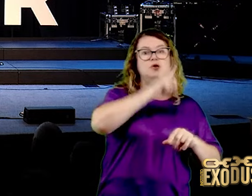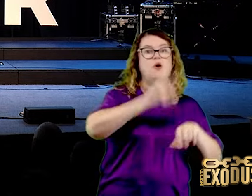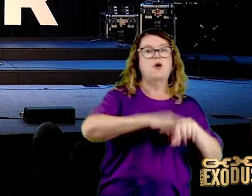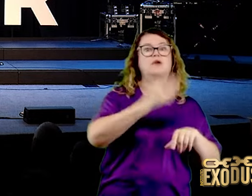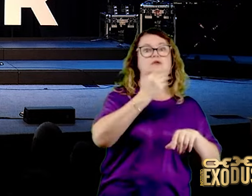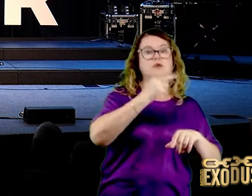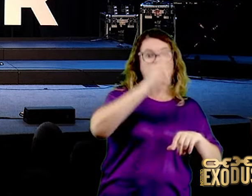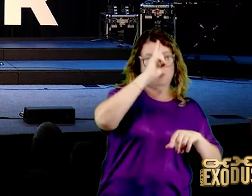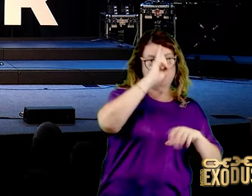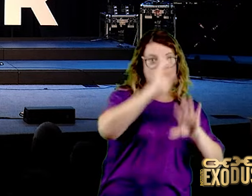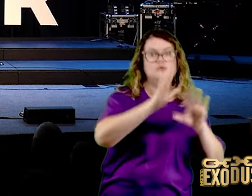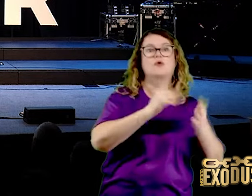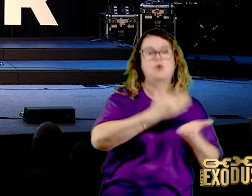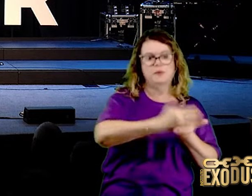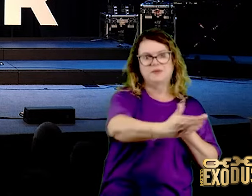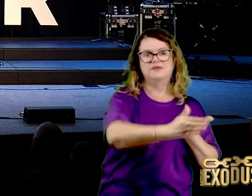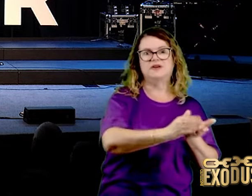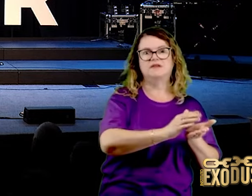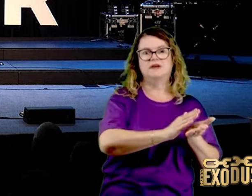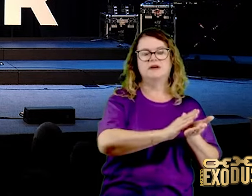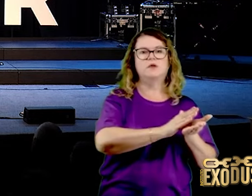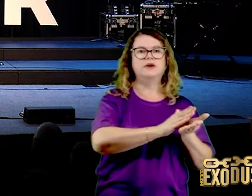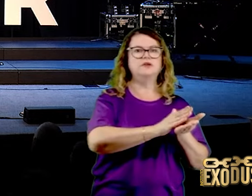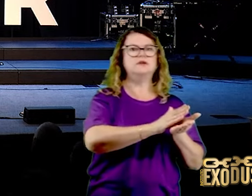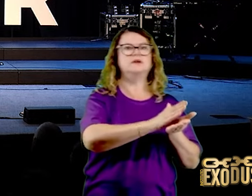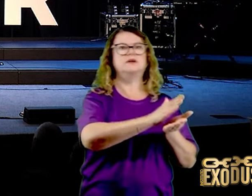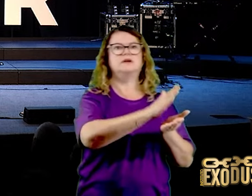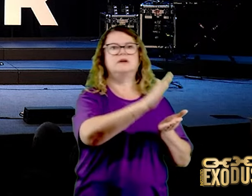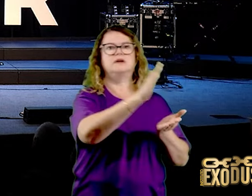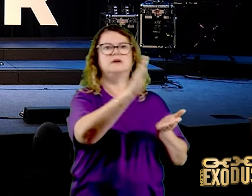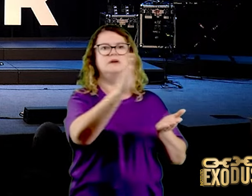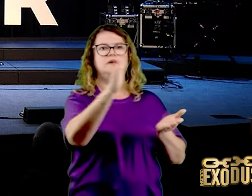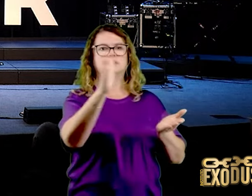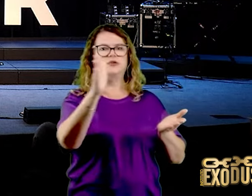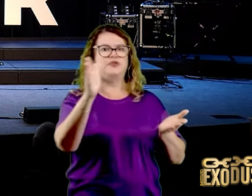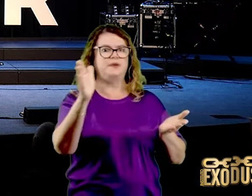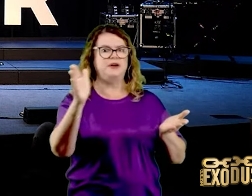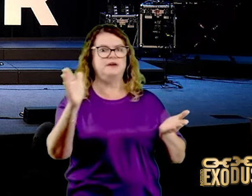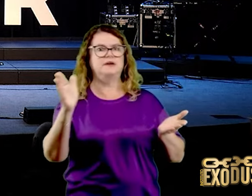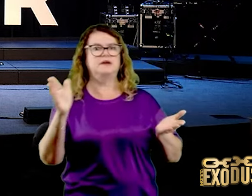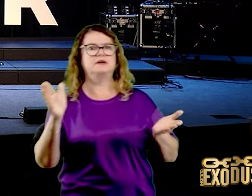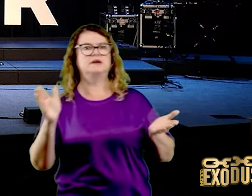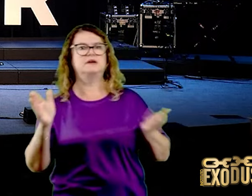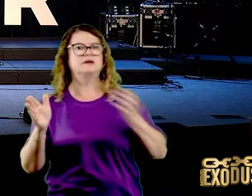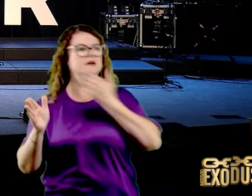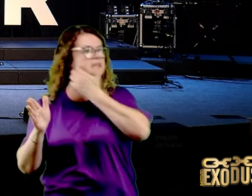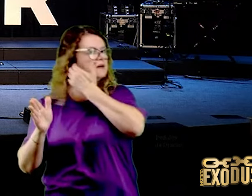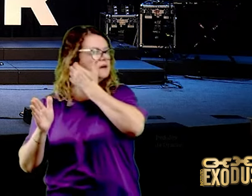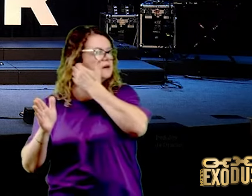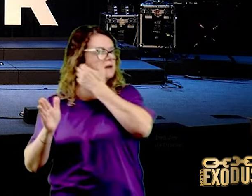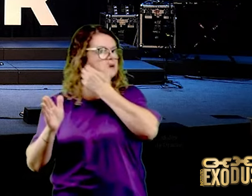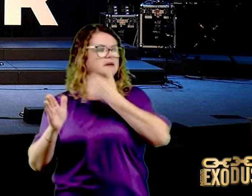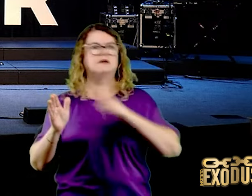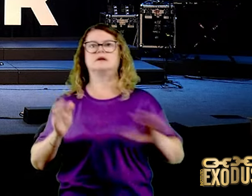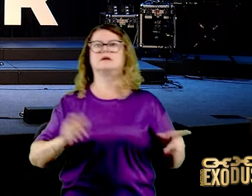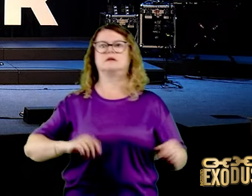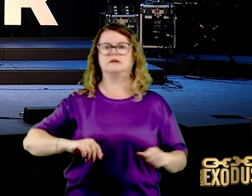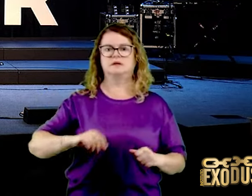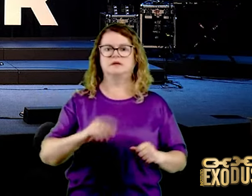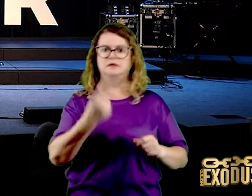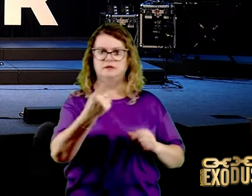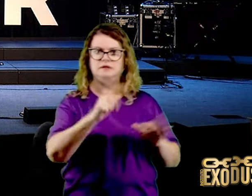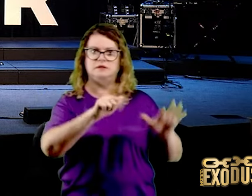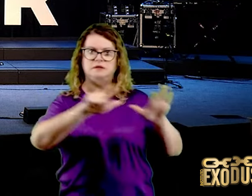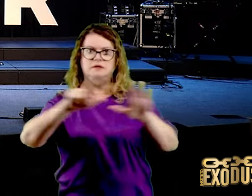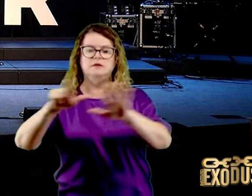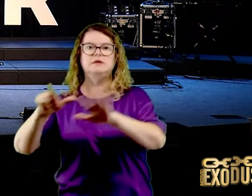certinho, na sexta-feira na hora do almoço. E eu ficava comendo pão, não é pão com manteiga, com requeijão, pão, diga pão.